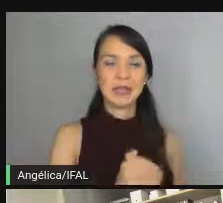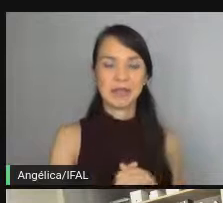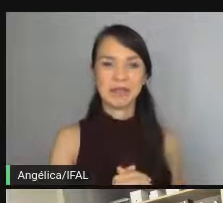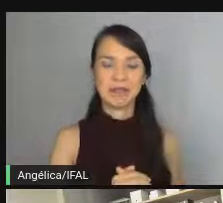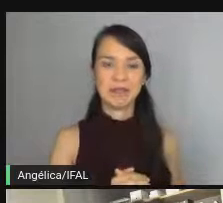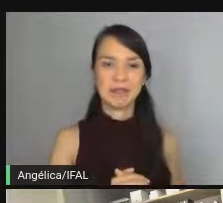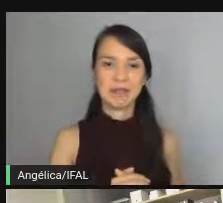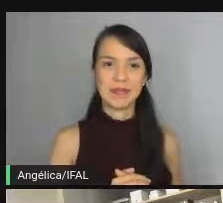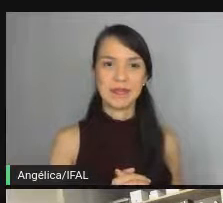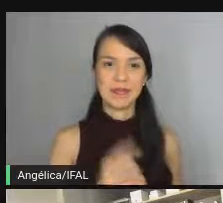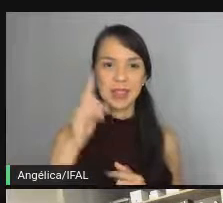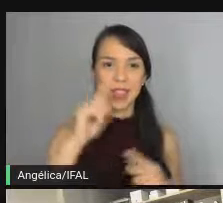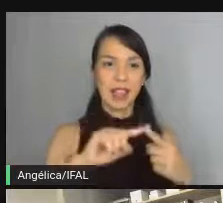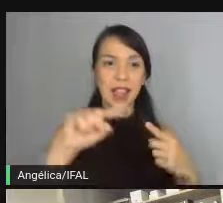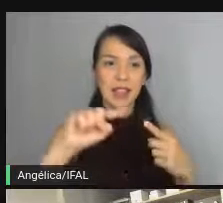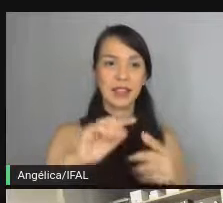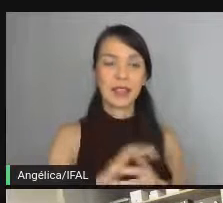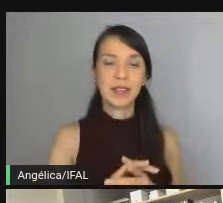mental já.